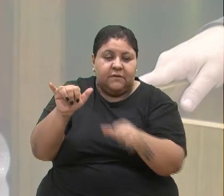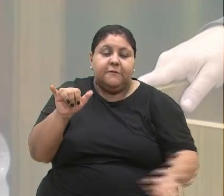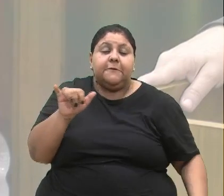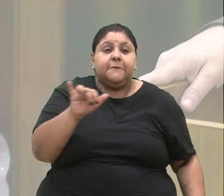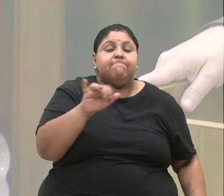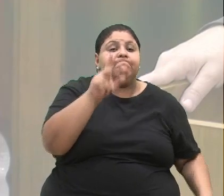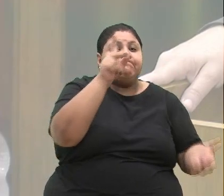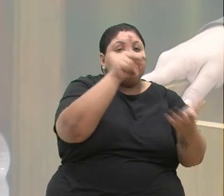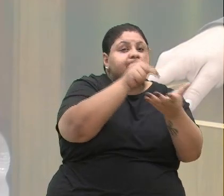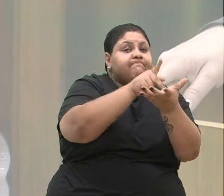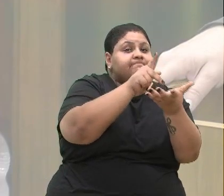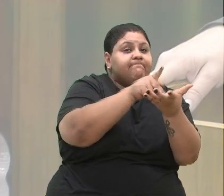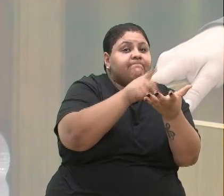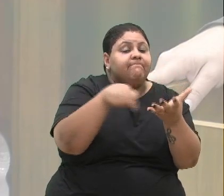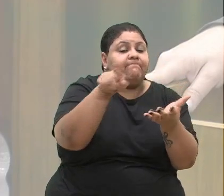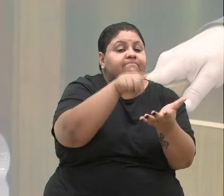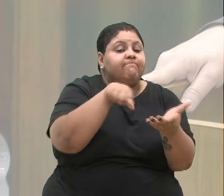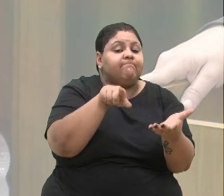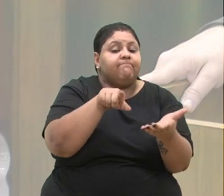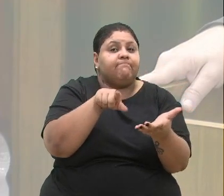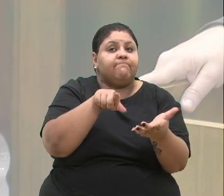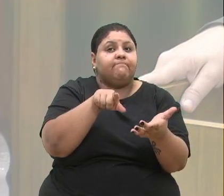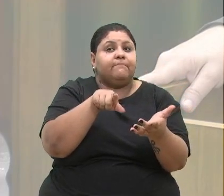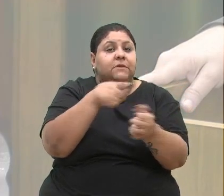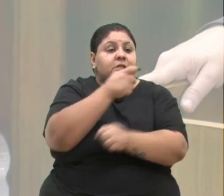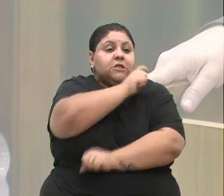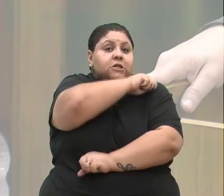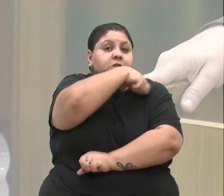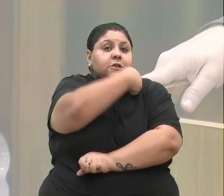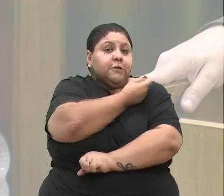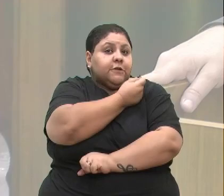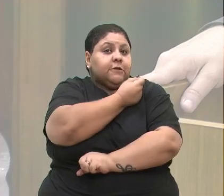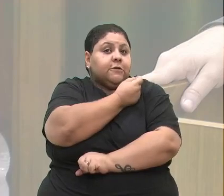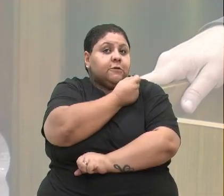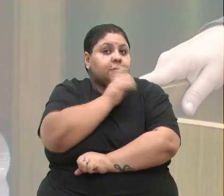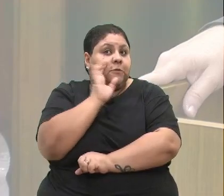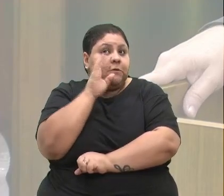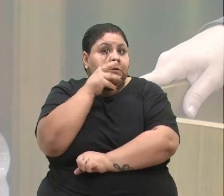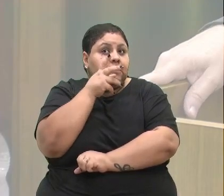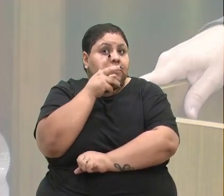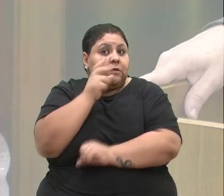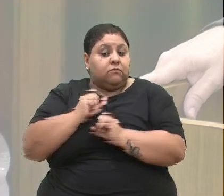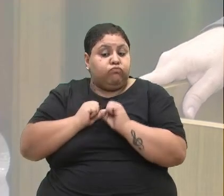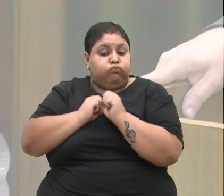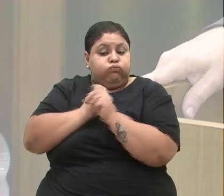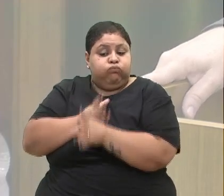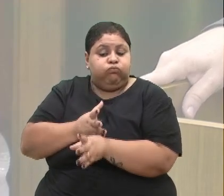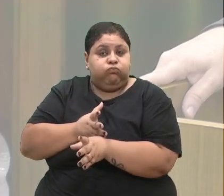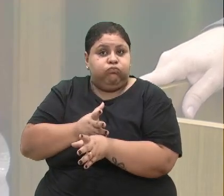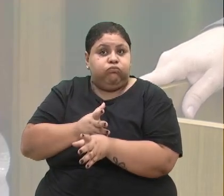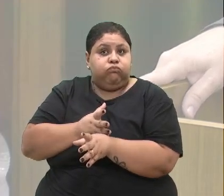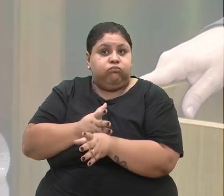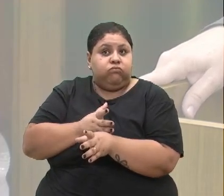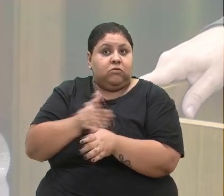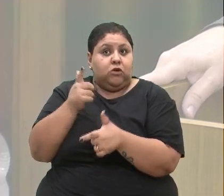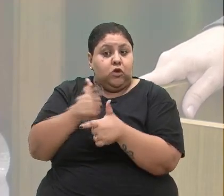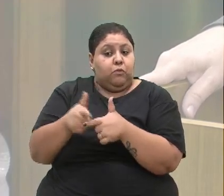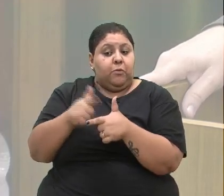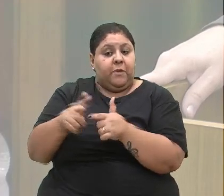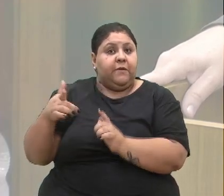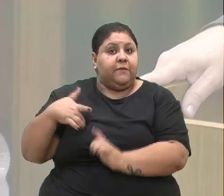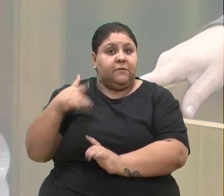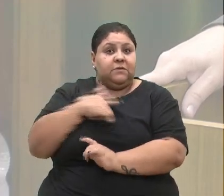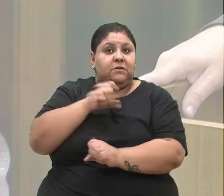verdade, é um gancho para que a gente verticalize soluções e ações para quem está com problemas de saúde